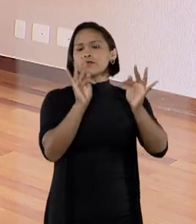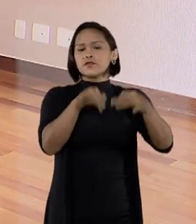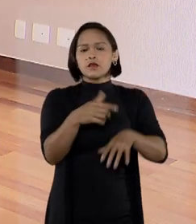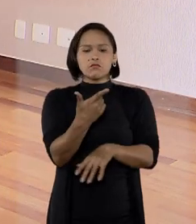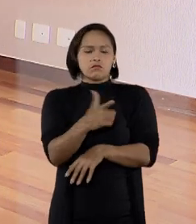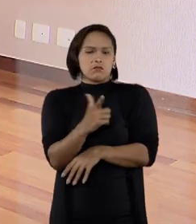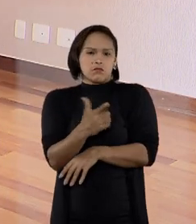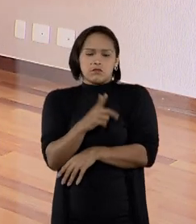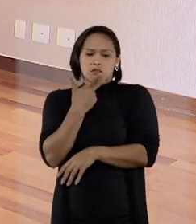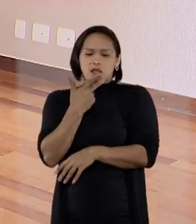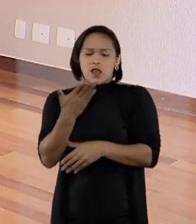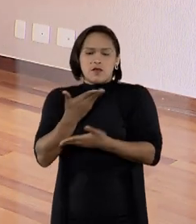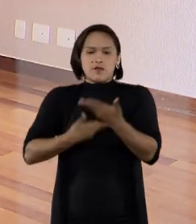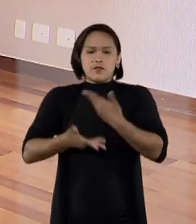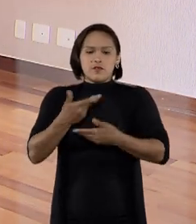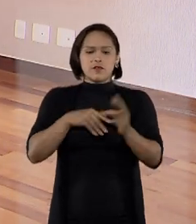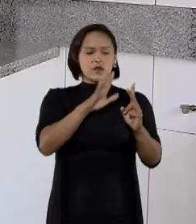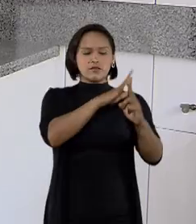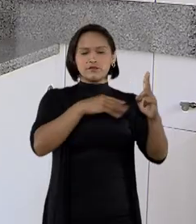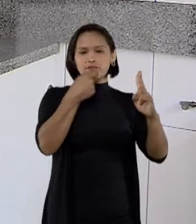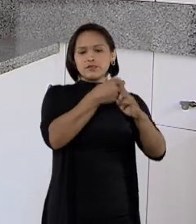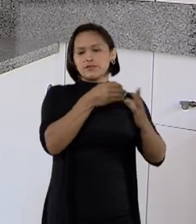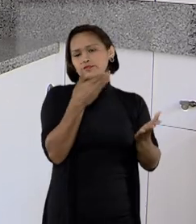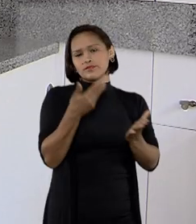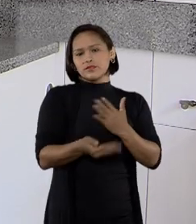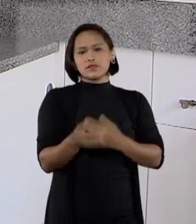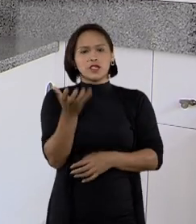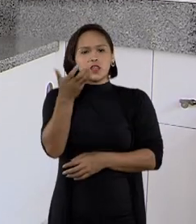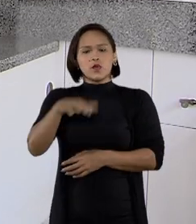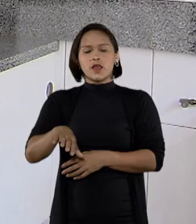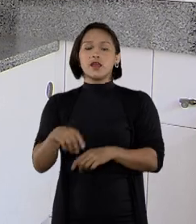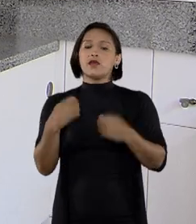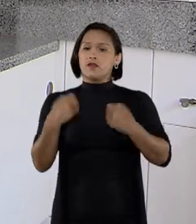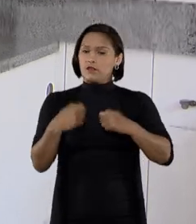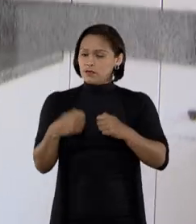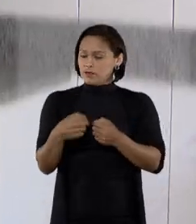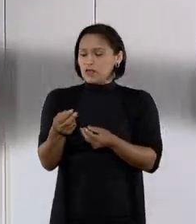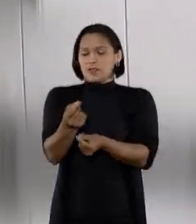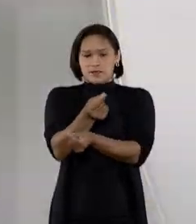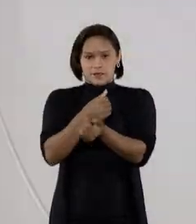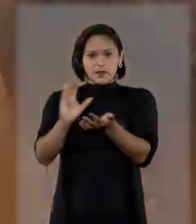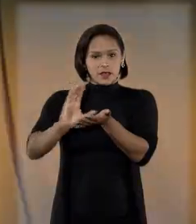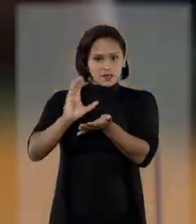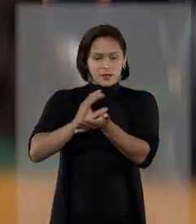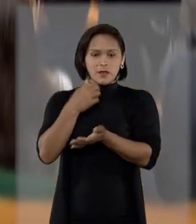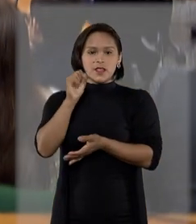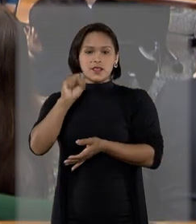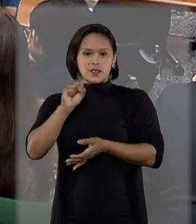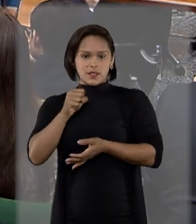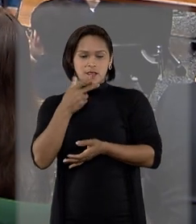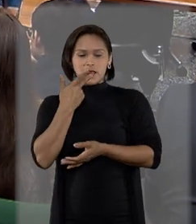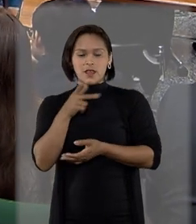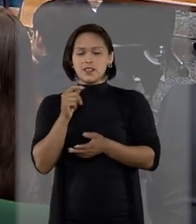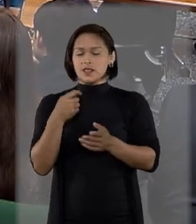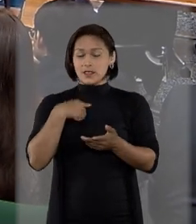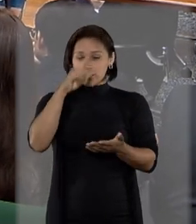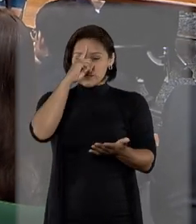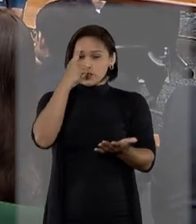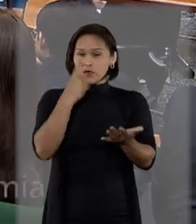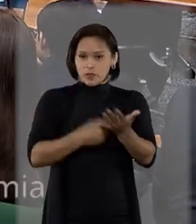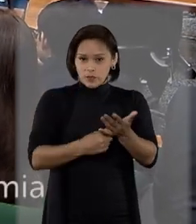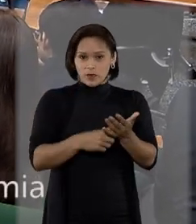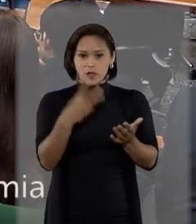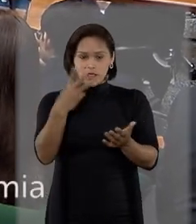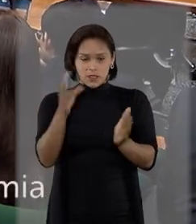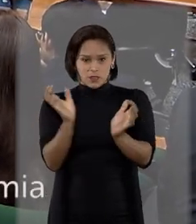nada tem a ver com a desistência de uma das partes, ele deve sim receber os honorários de corretagem. Esse entendimento foi confirmado